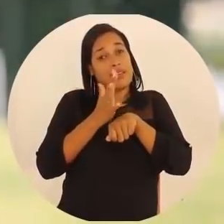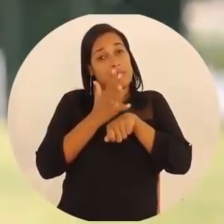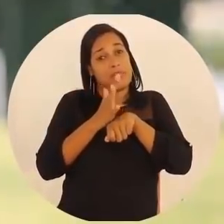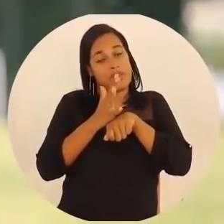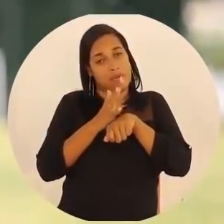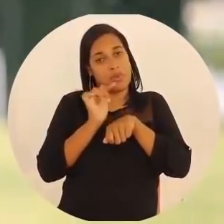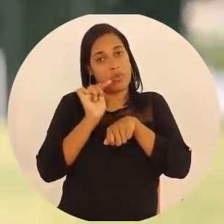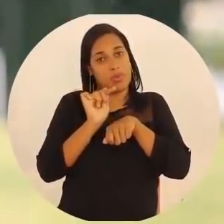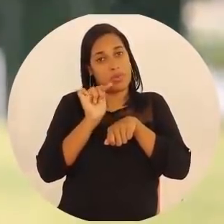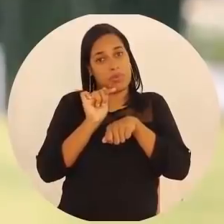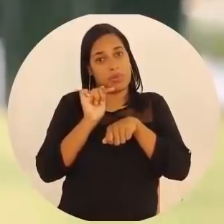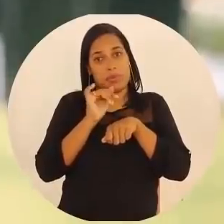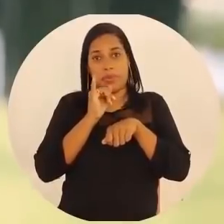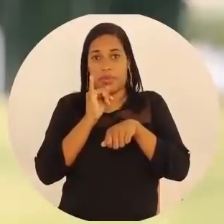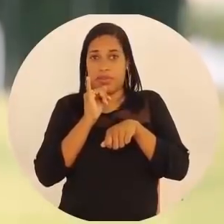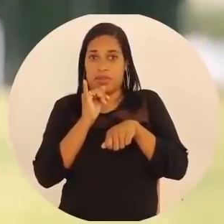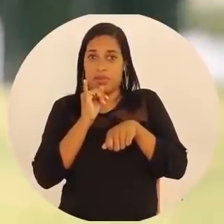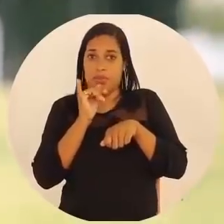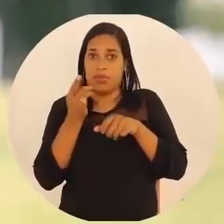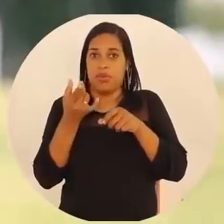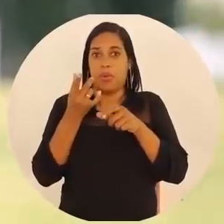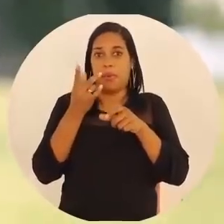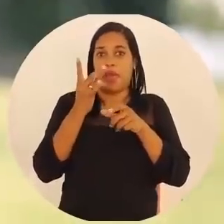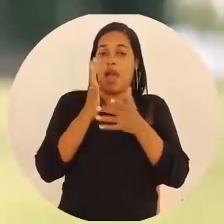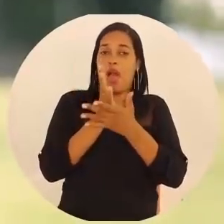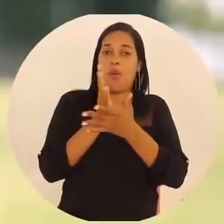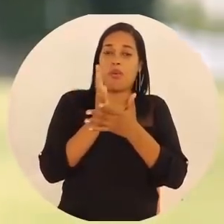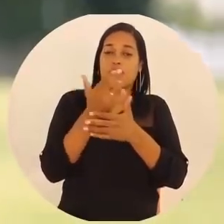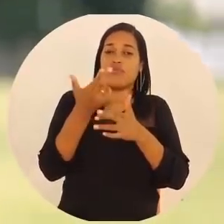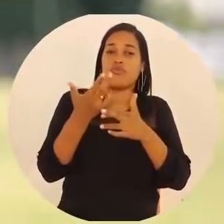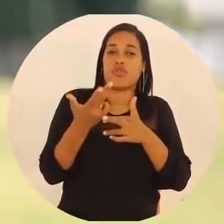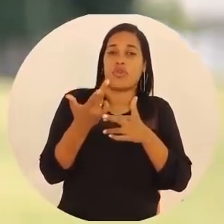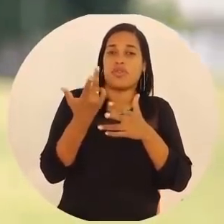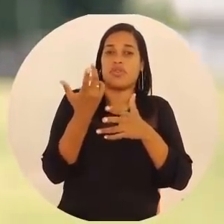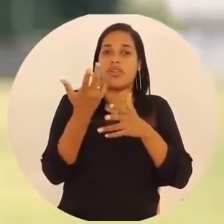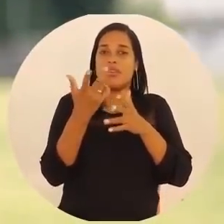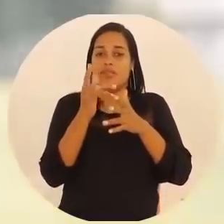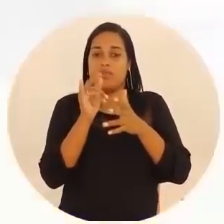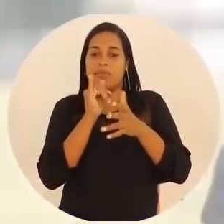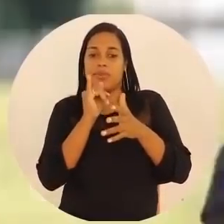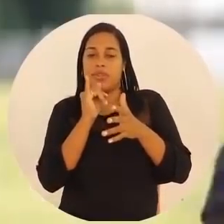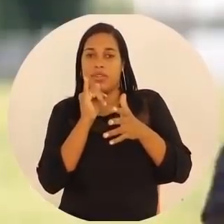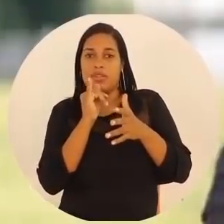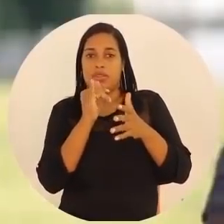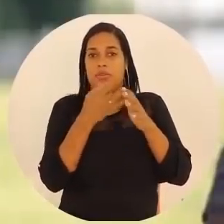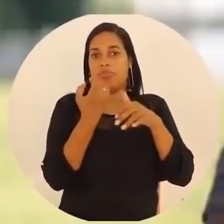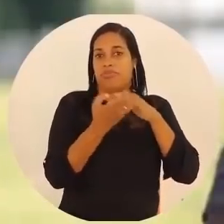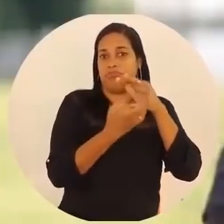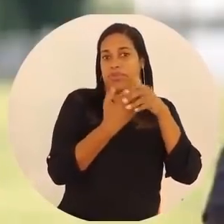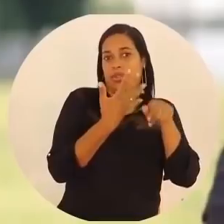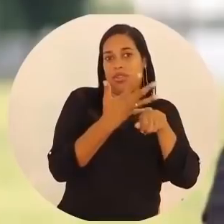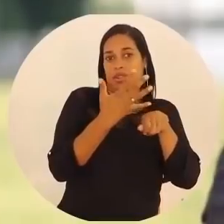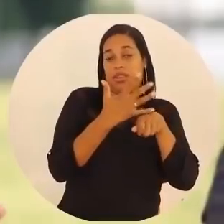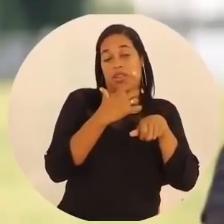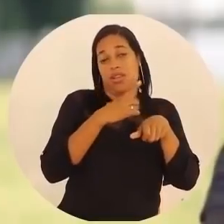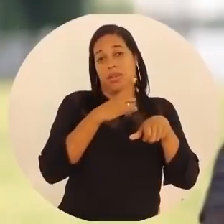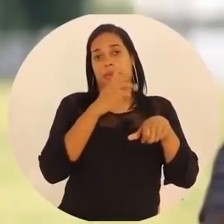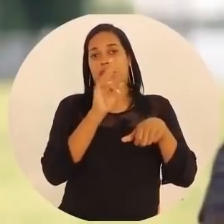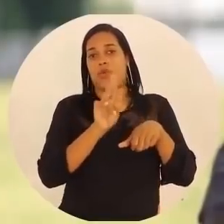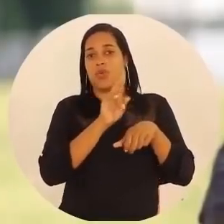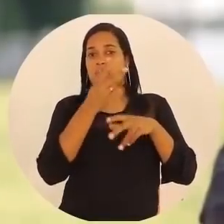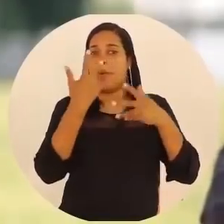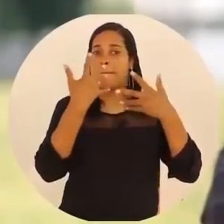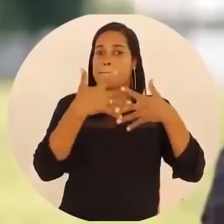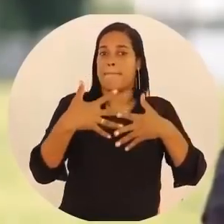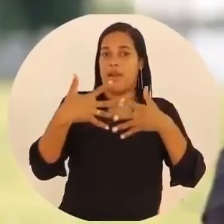Treinamento, ele está mais, a gente pode dizer assim, voltado para as questões operacionais. Por exemplo, você treina o funcionário para que ele utilize